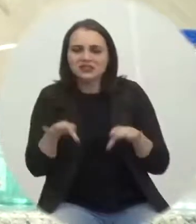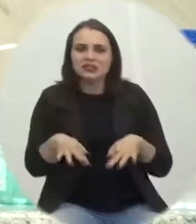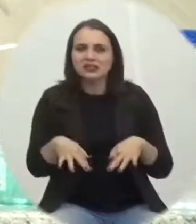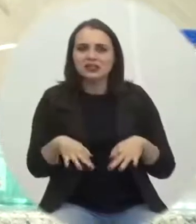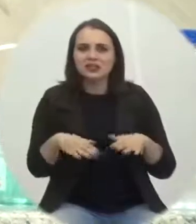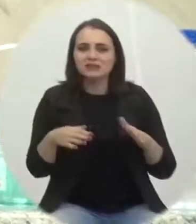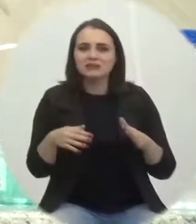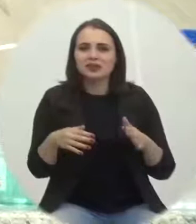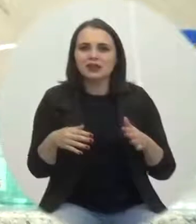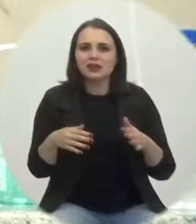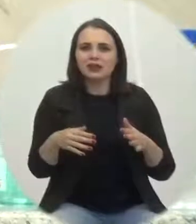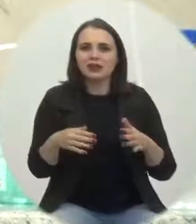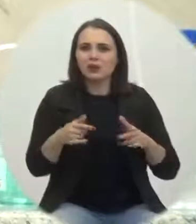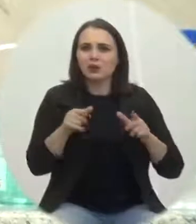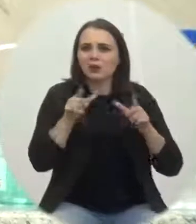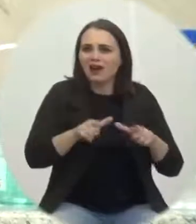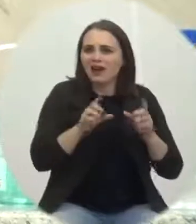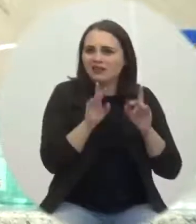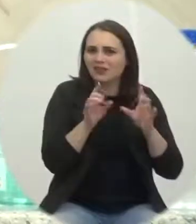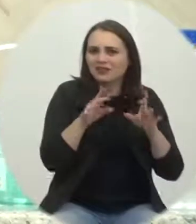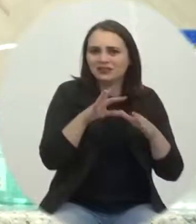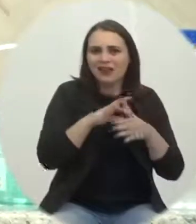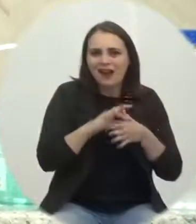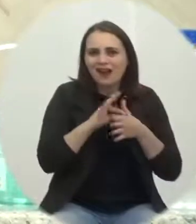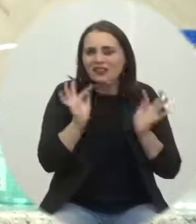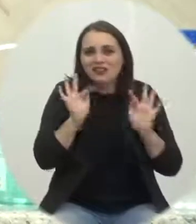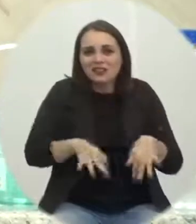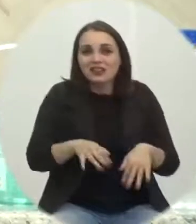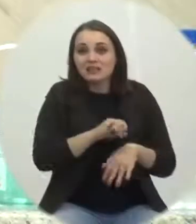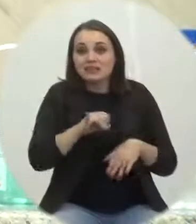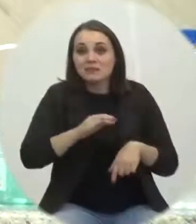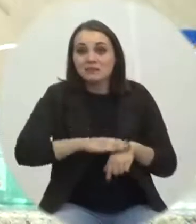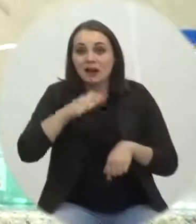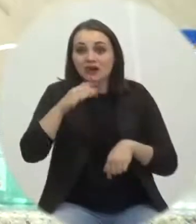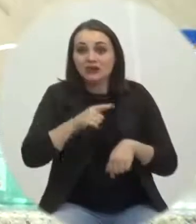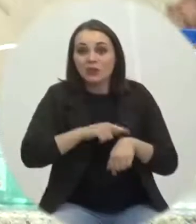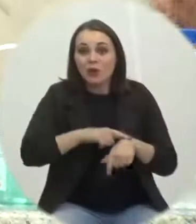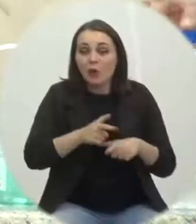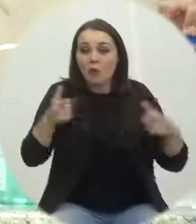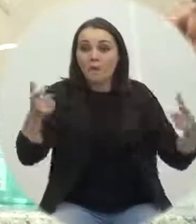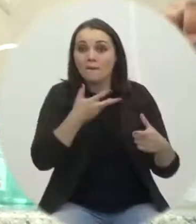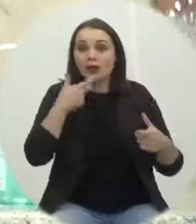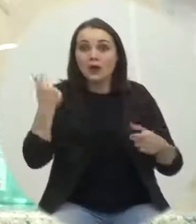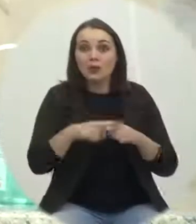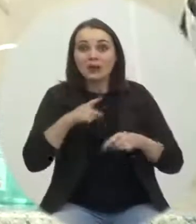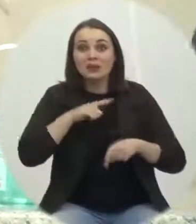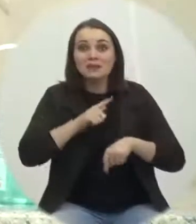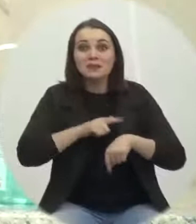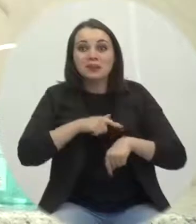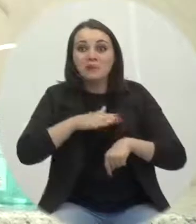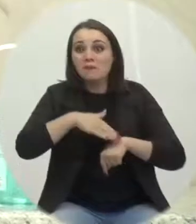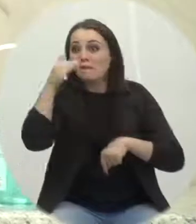dentro do açougueiro, o açougue, enfim, é melhor para a população ter mais espaço, ter mais tempo